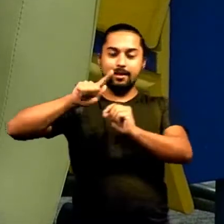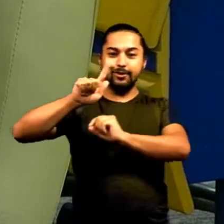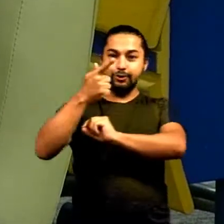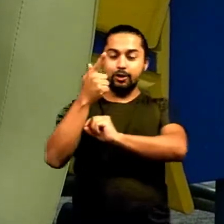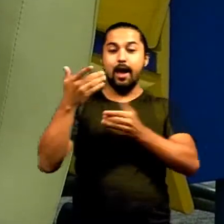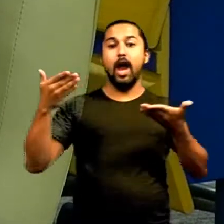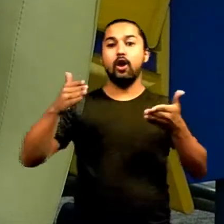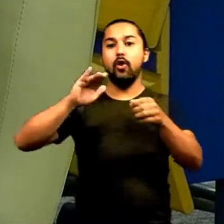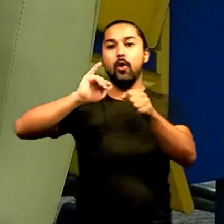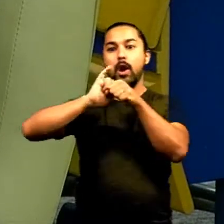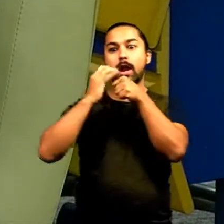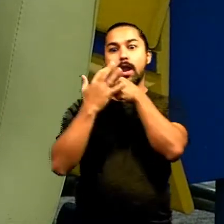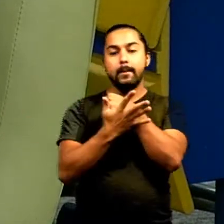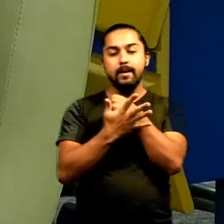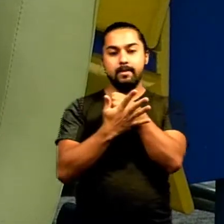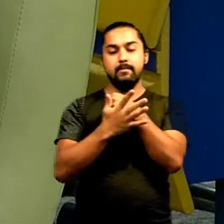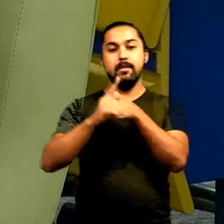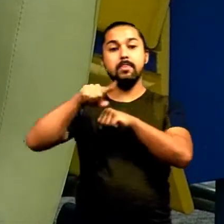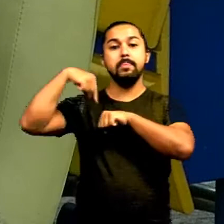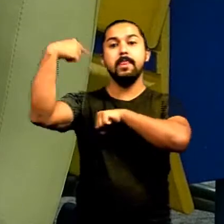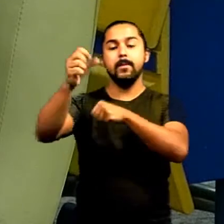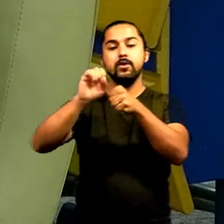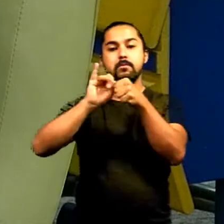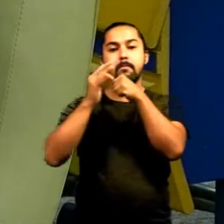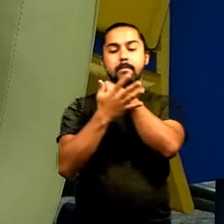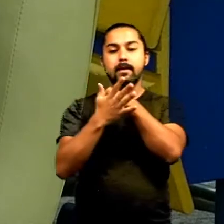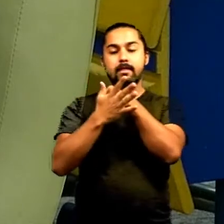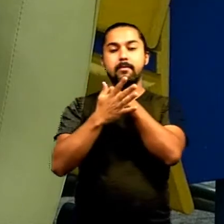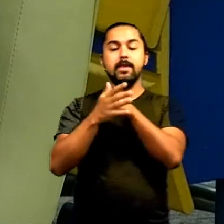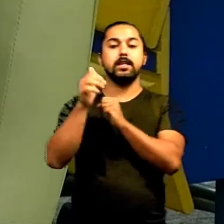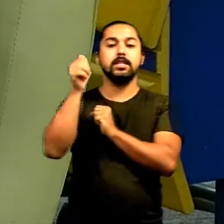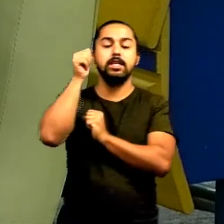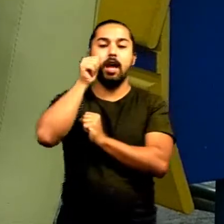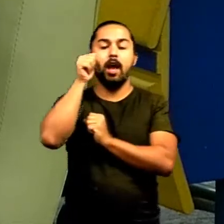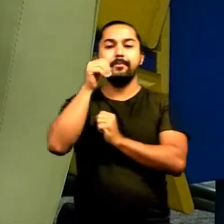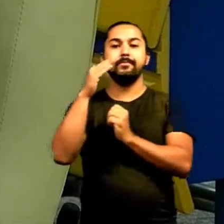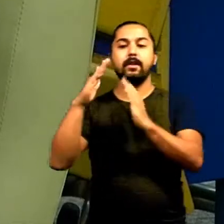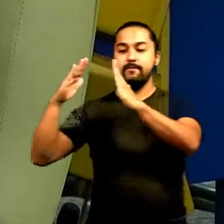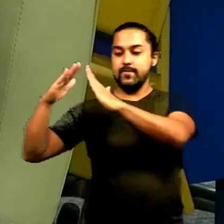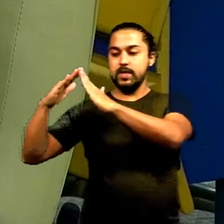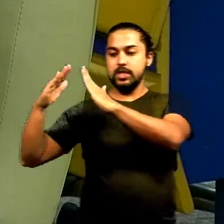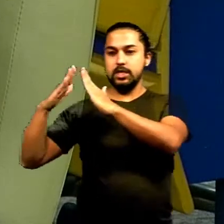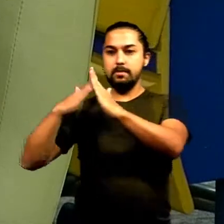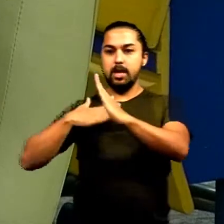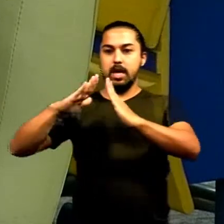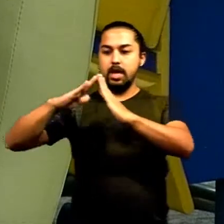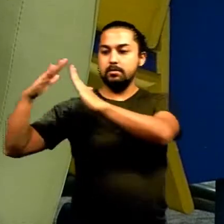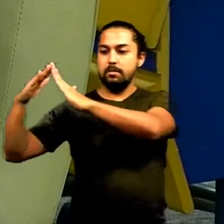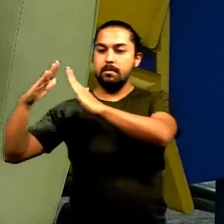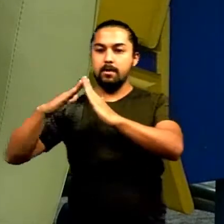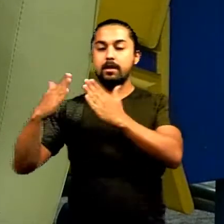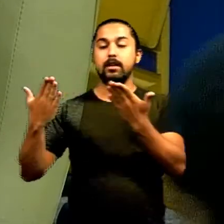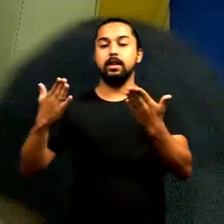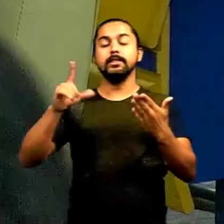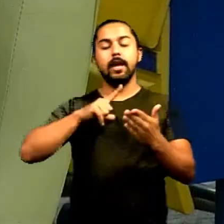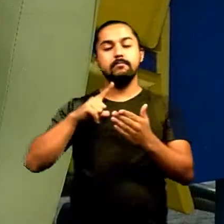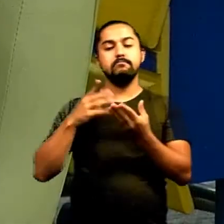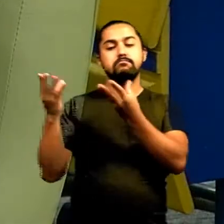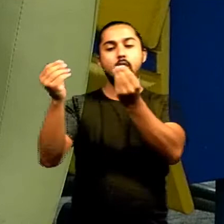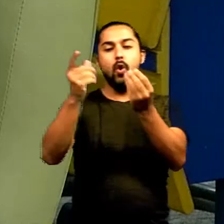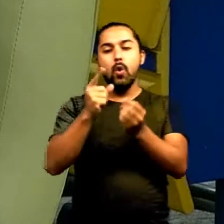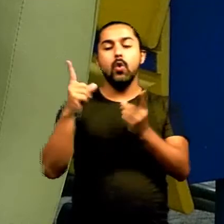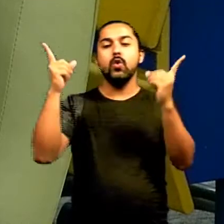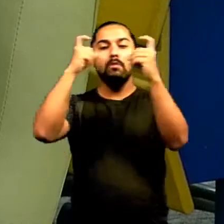num momento de pandemia, pós-pandemia, se a vizinha, graças a Deus, será um momento de grandes desafios